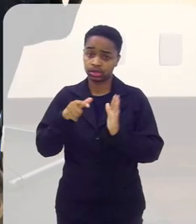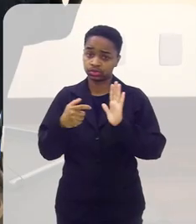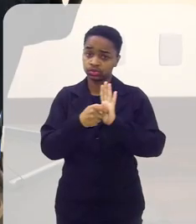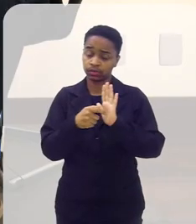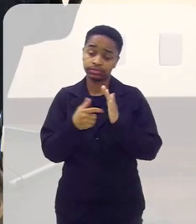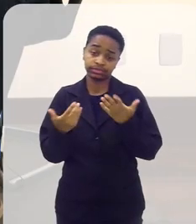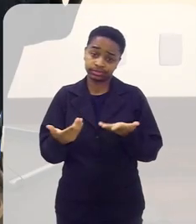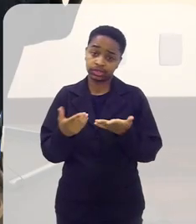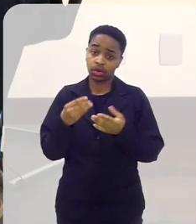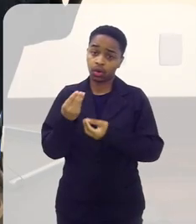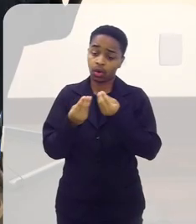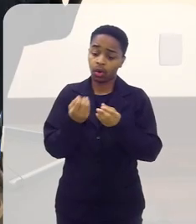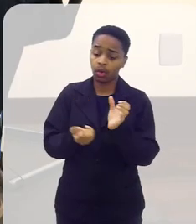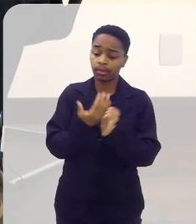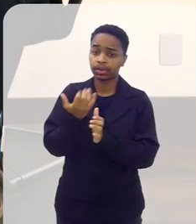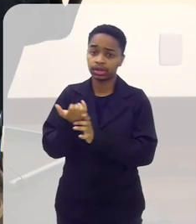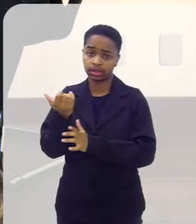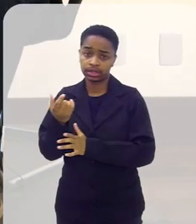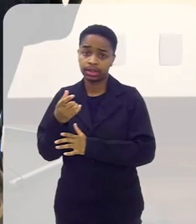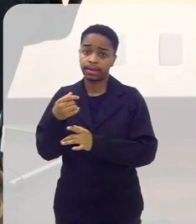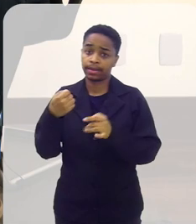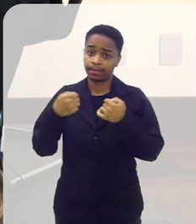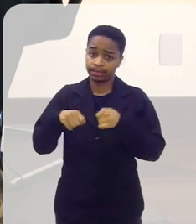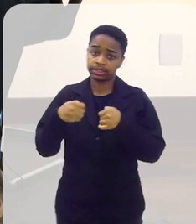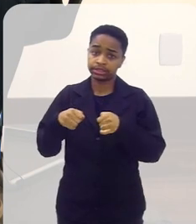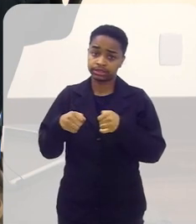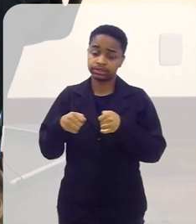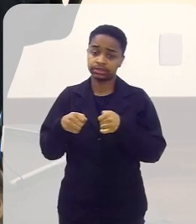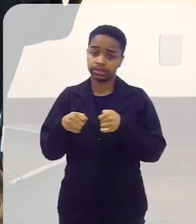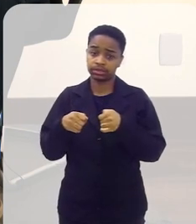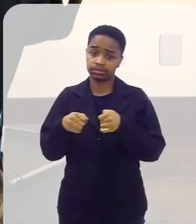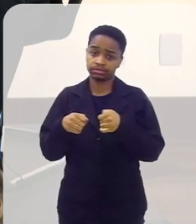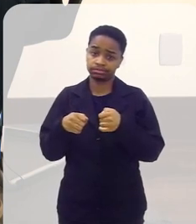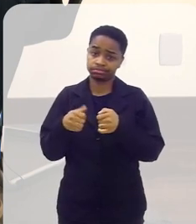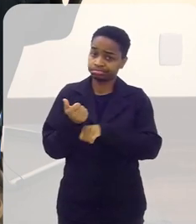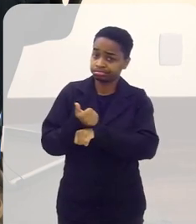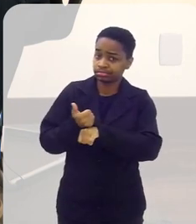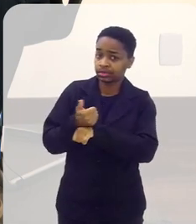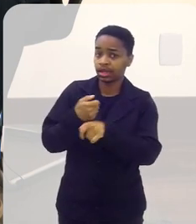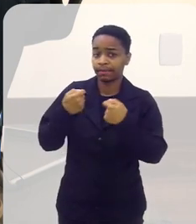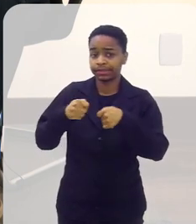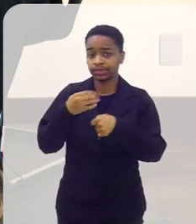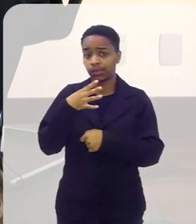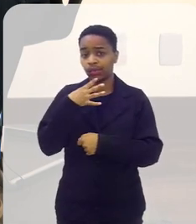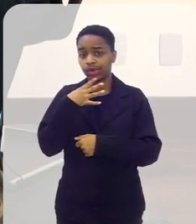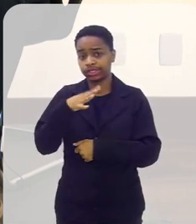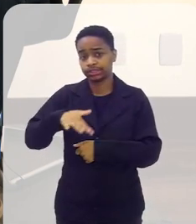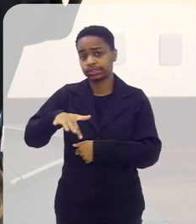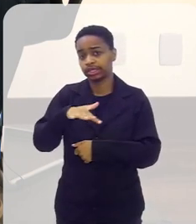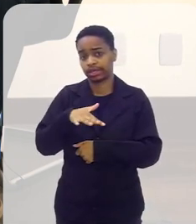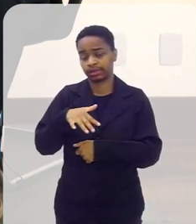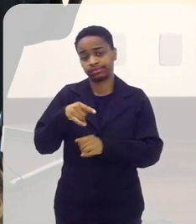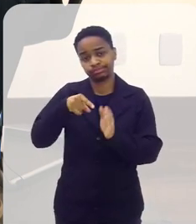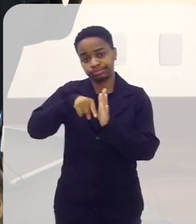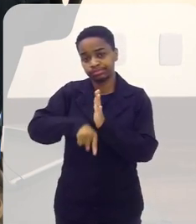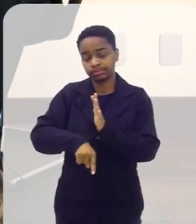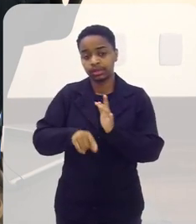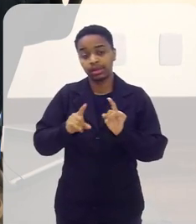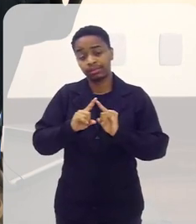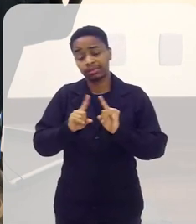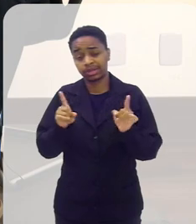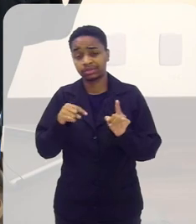então para poder executar o software com o menor grau de bugs possível ele vai ter que ter um algum conhecimento mesmo que mínimo